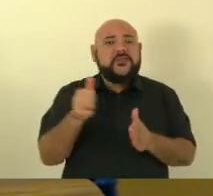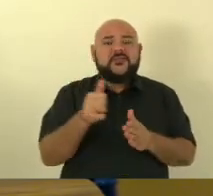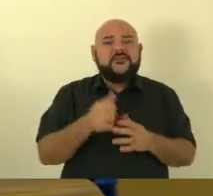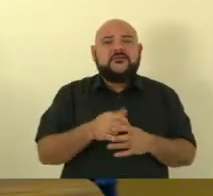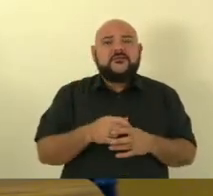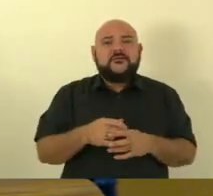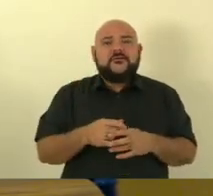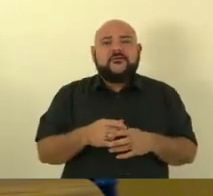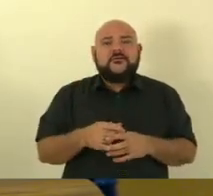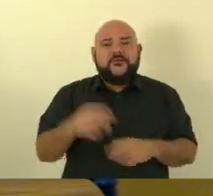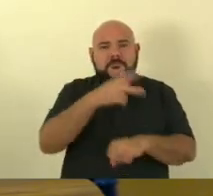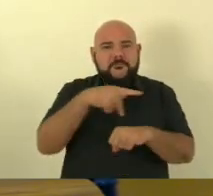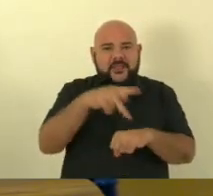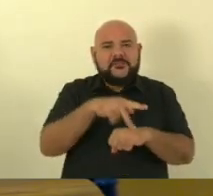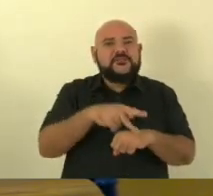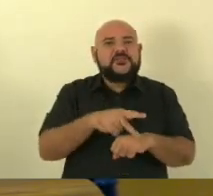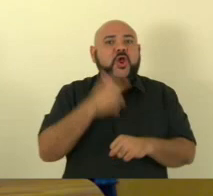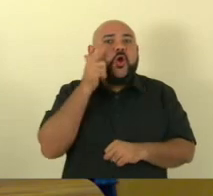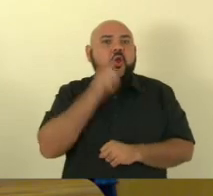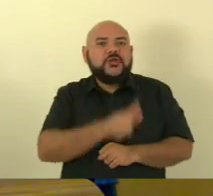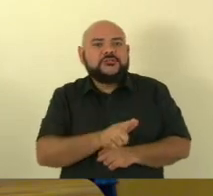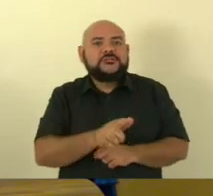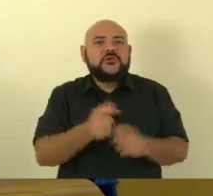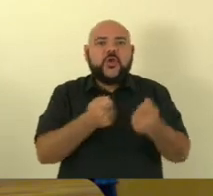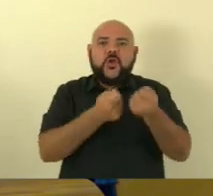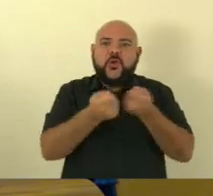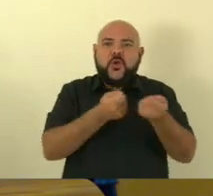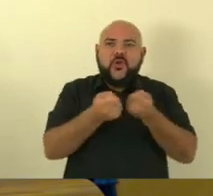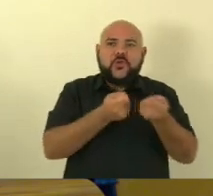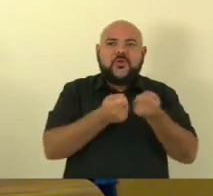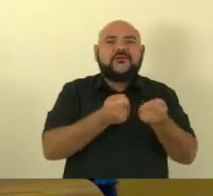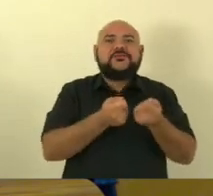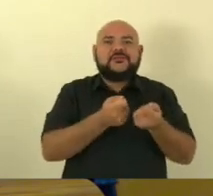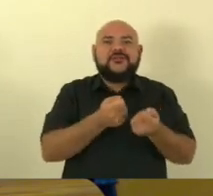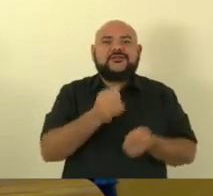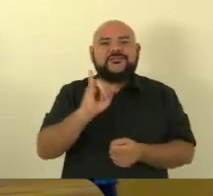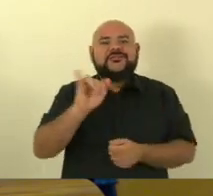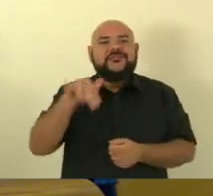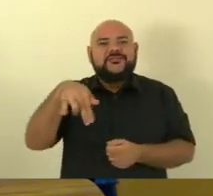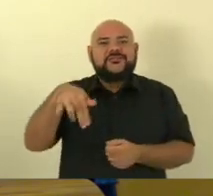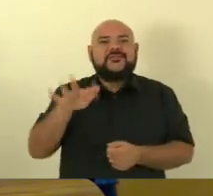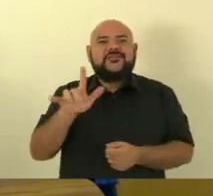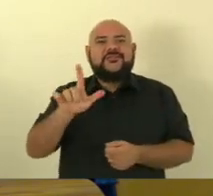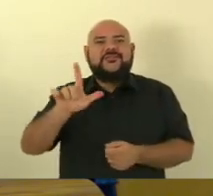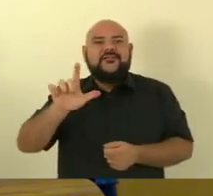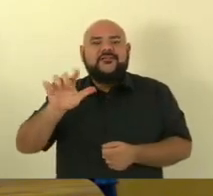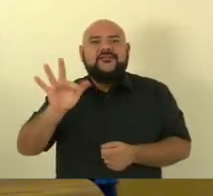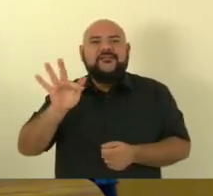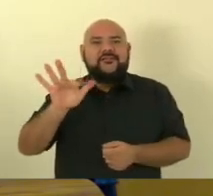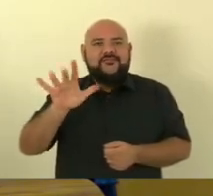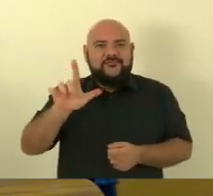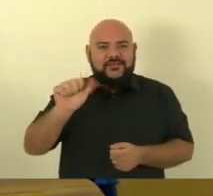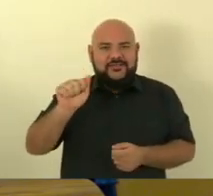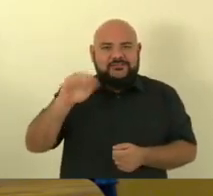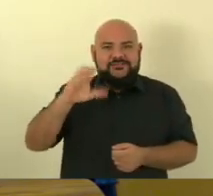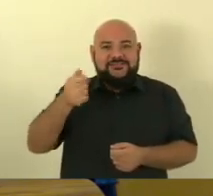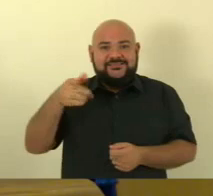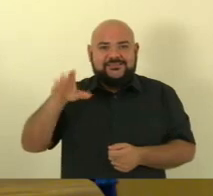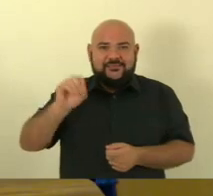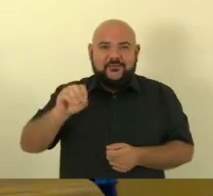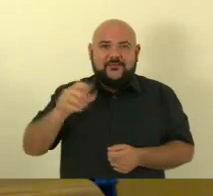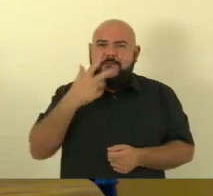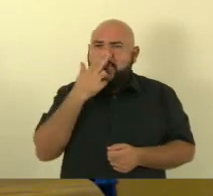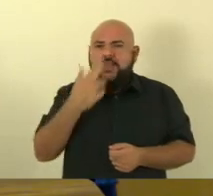hoje a controlar a inflação os Estados Unidos ainda não conseguiu controlar a inflação é claro que agora começou a dar alguns indicativos